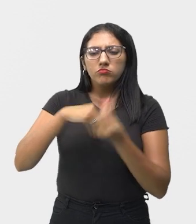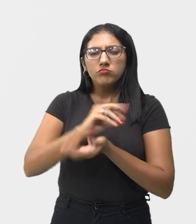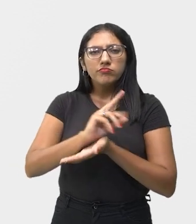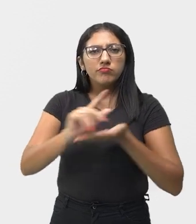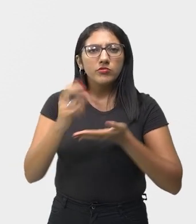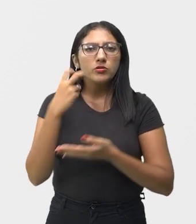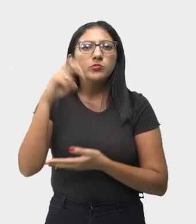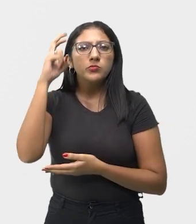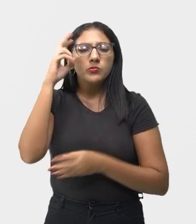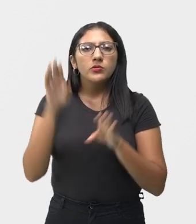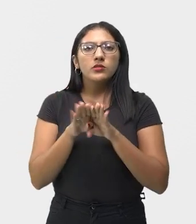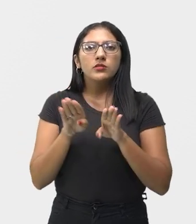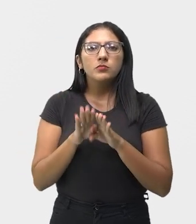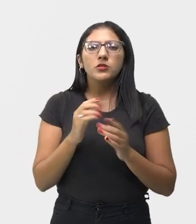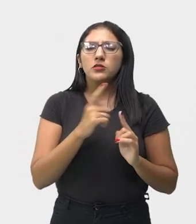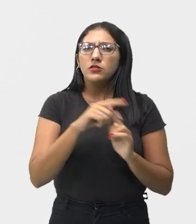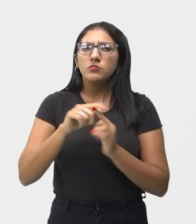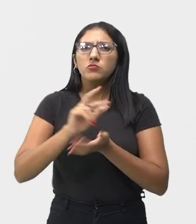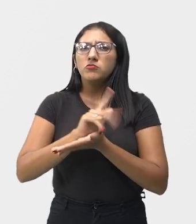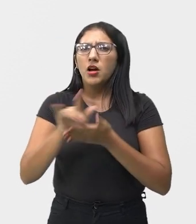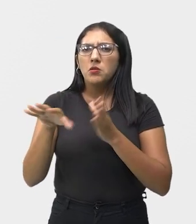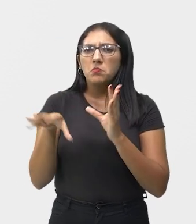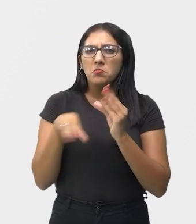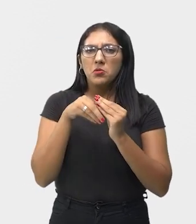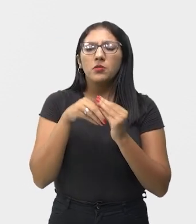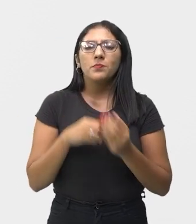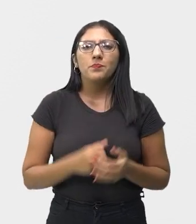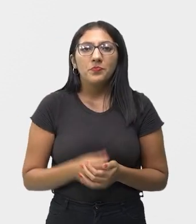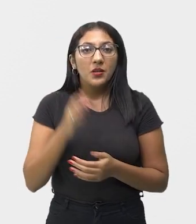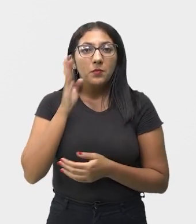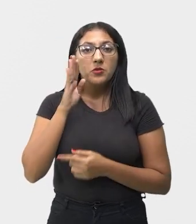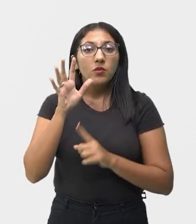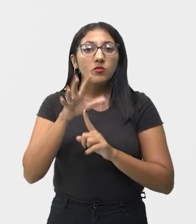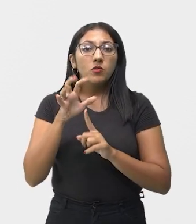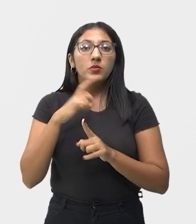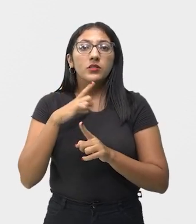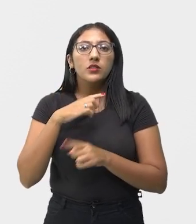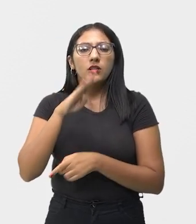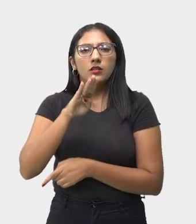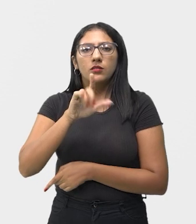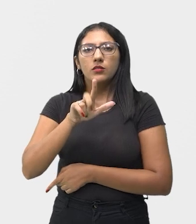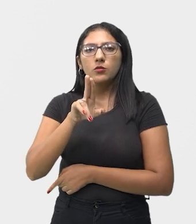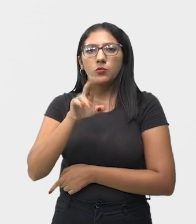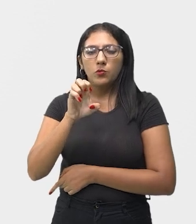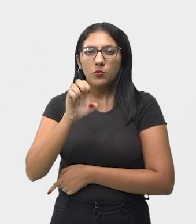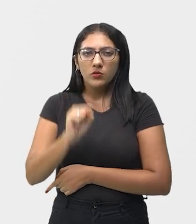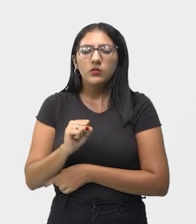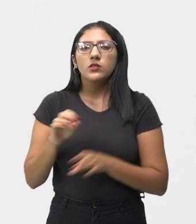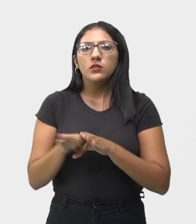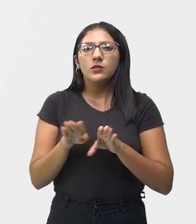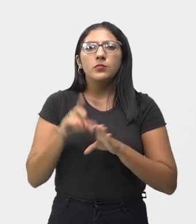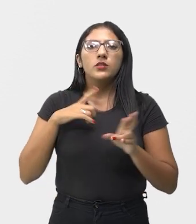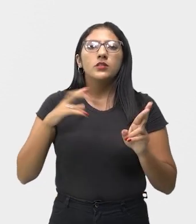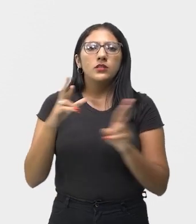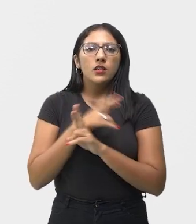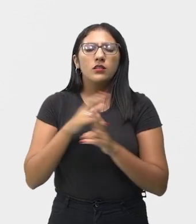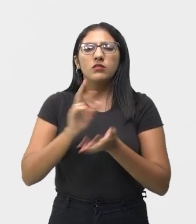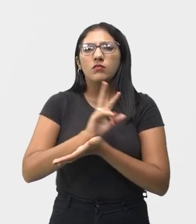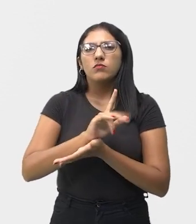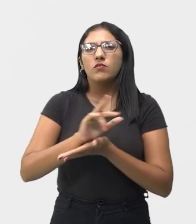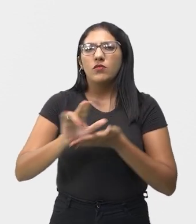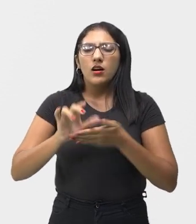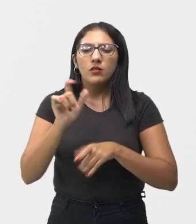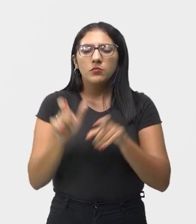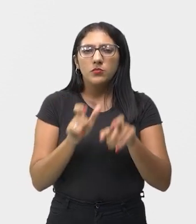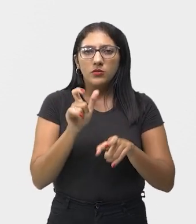de culturas, melodias e ritmos. A maior influência do jazz foi o blues, também derivado das canções de trabalhos